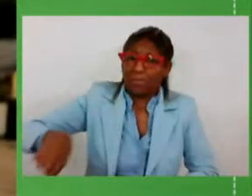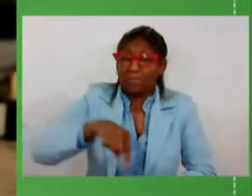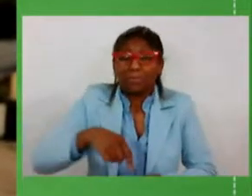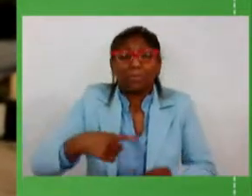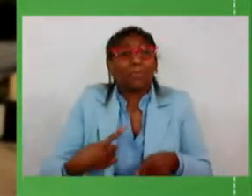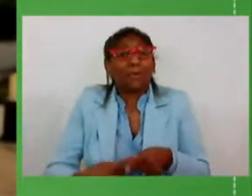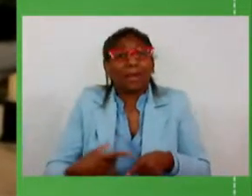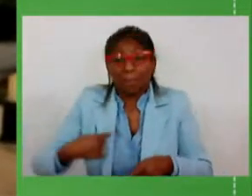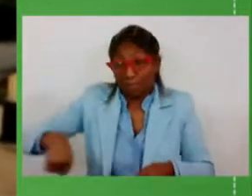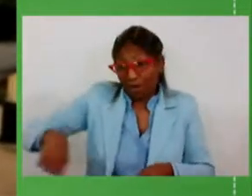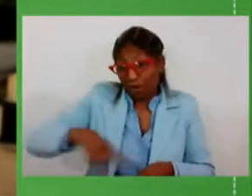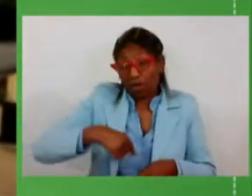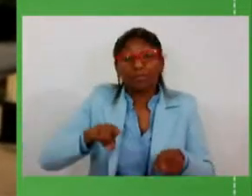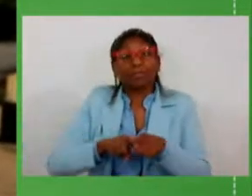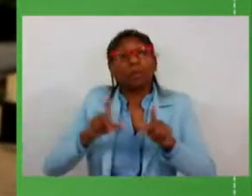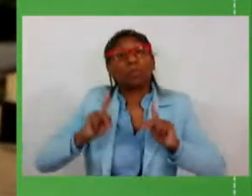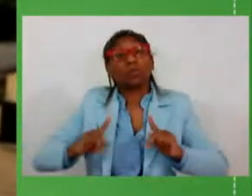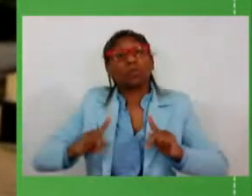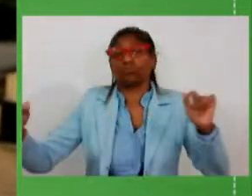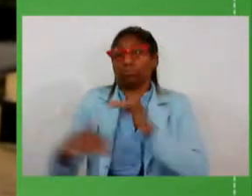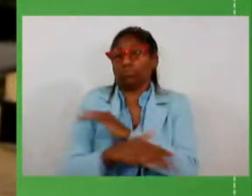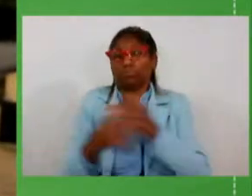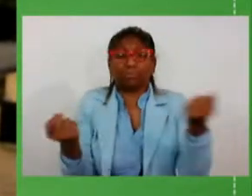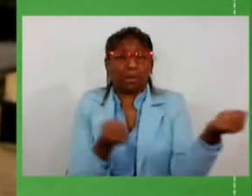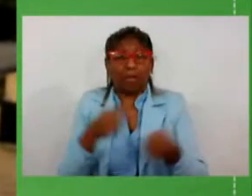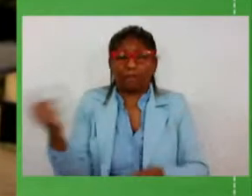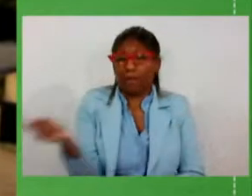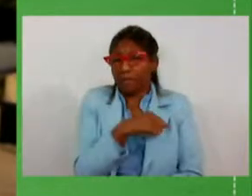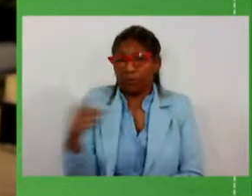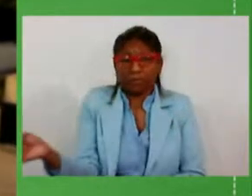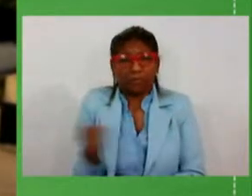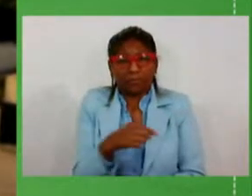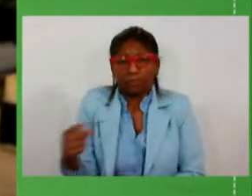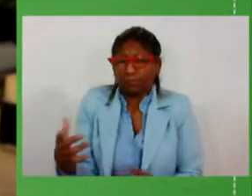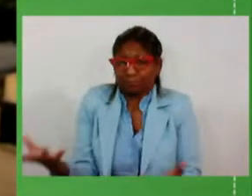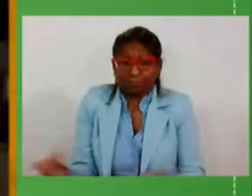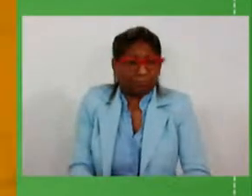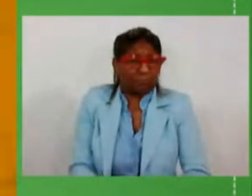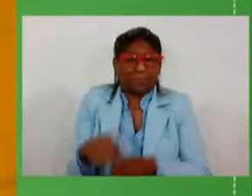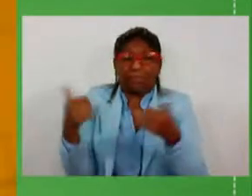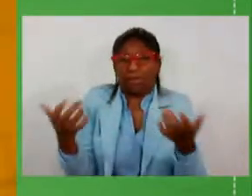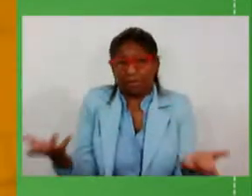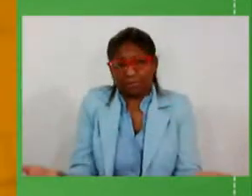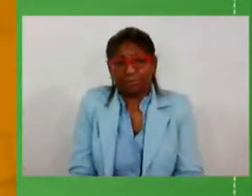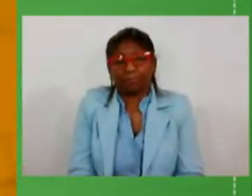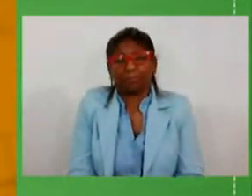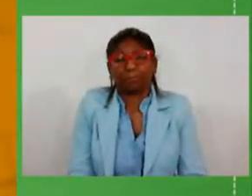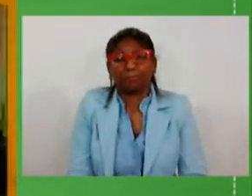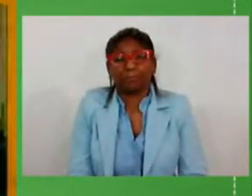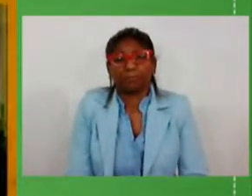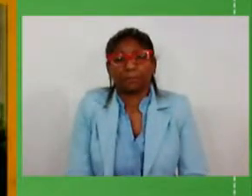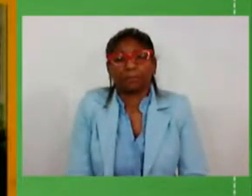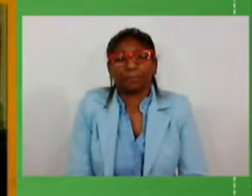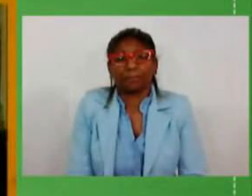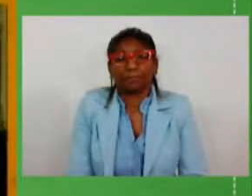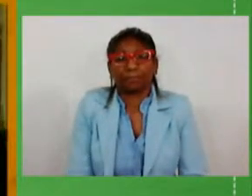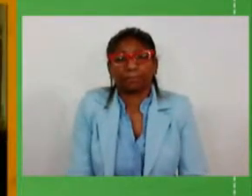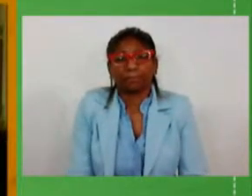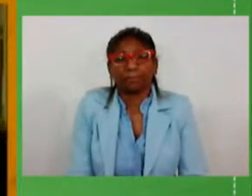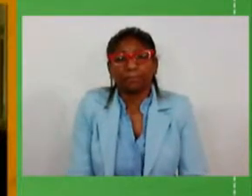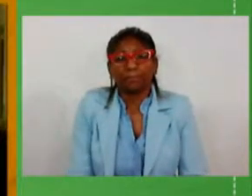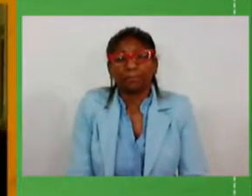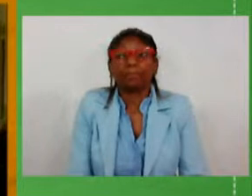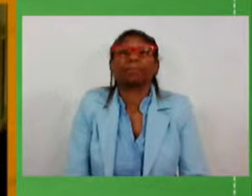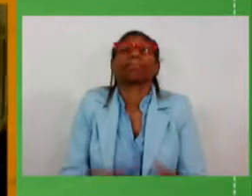para nós como para a pessoa que usa a estrada todos os dias para transitar essa pessoa que planta além